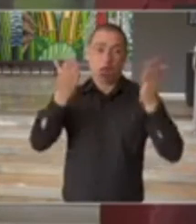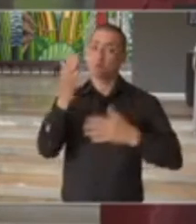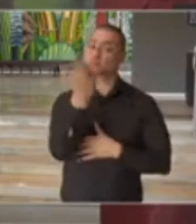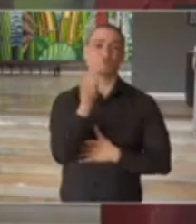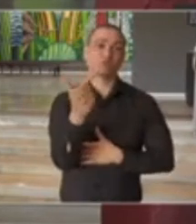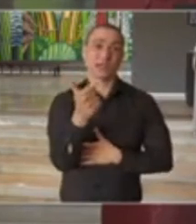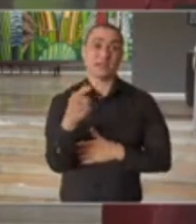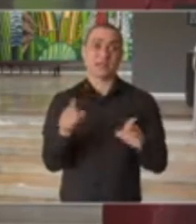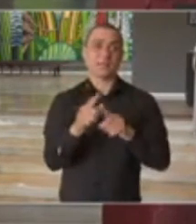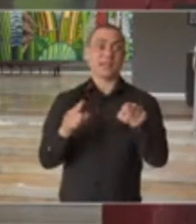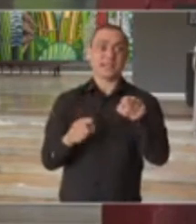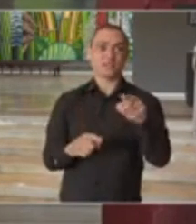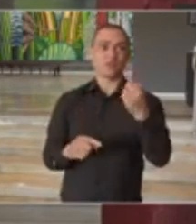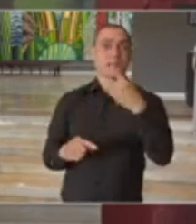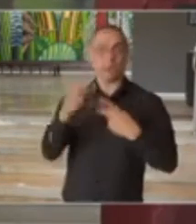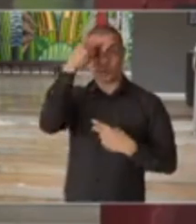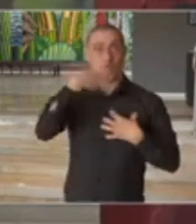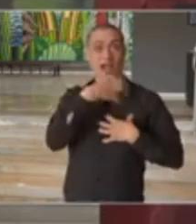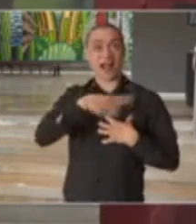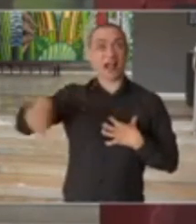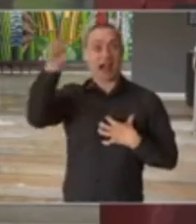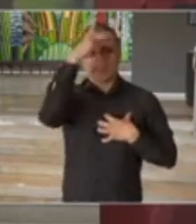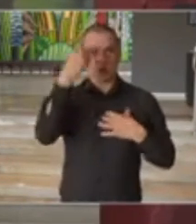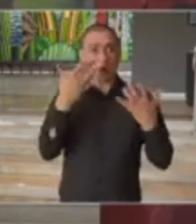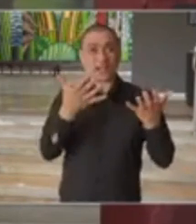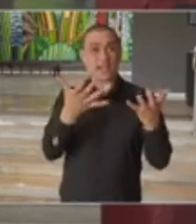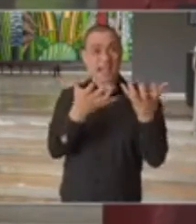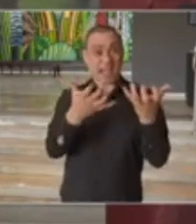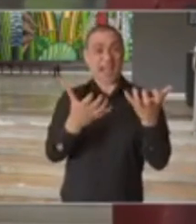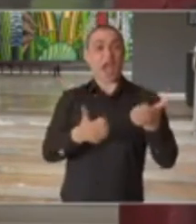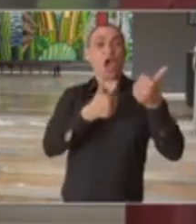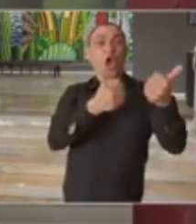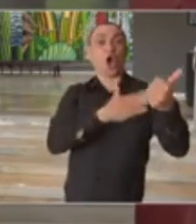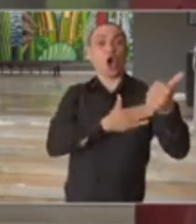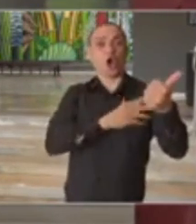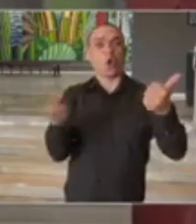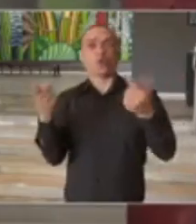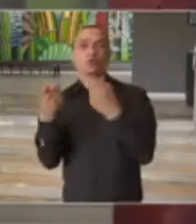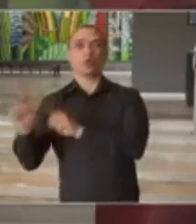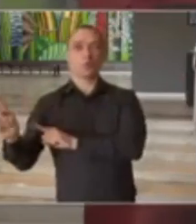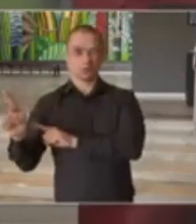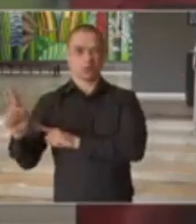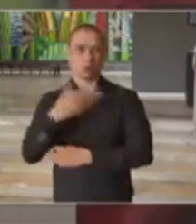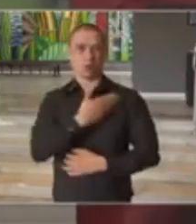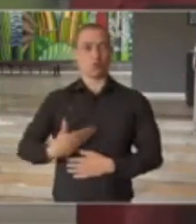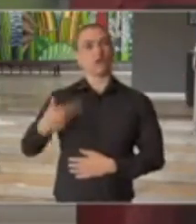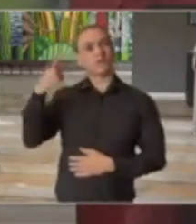nem dará voz ao sentimento dos que são a favor ou dos que são contra o governo Bolsonaro.